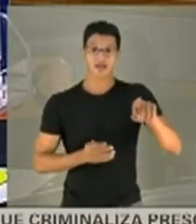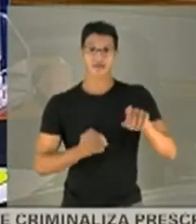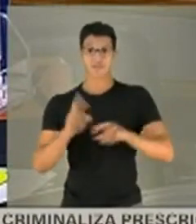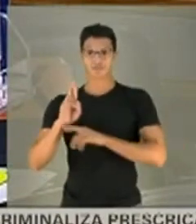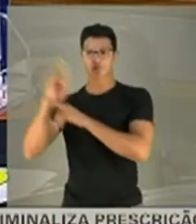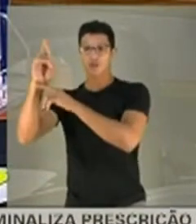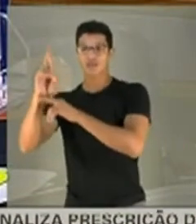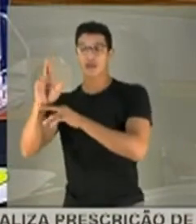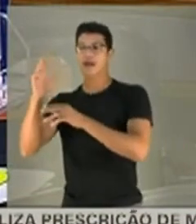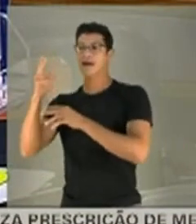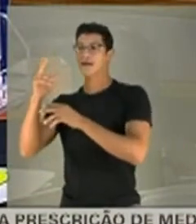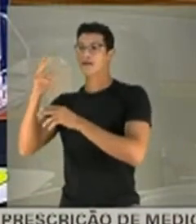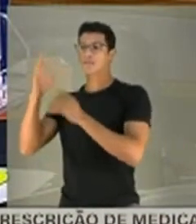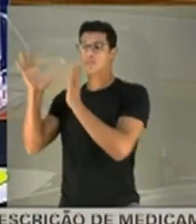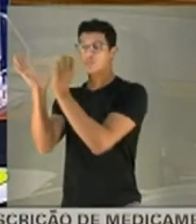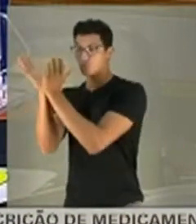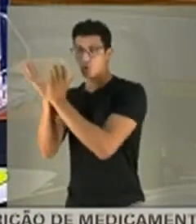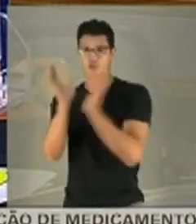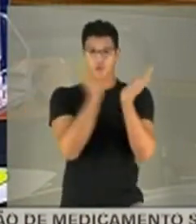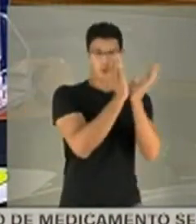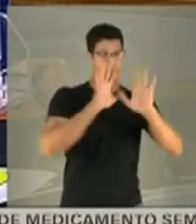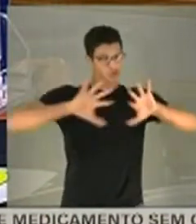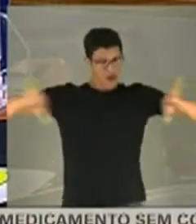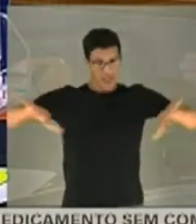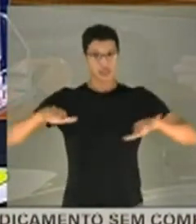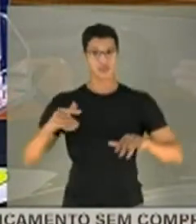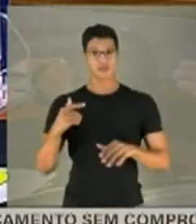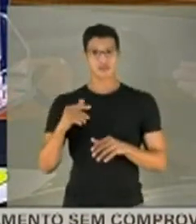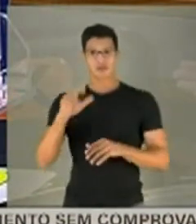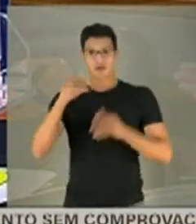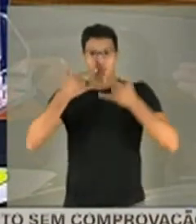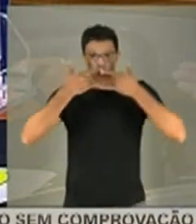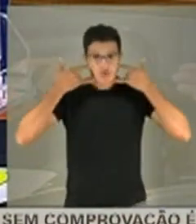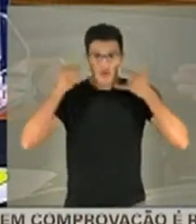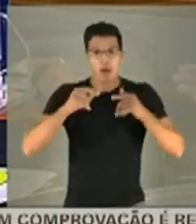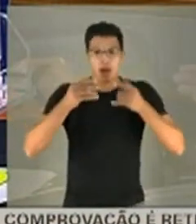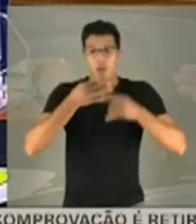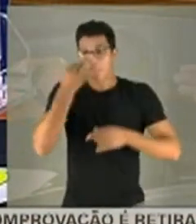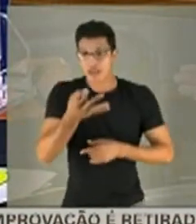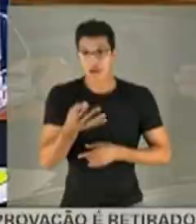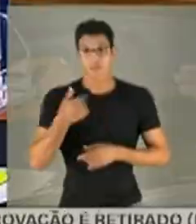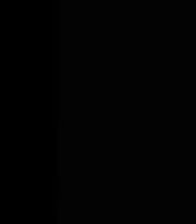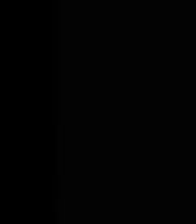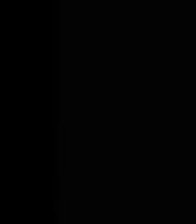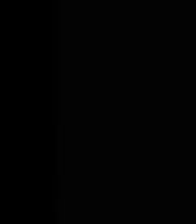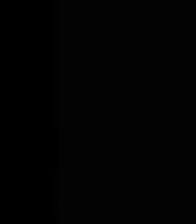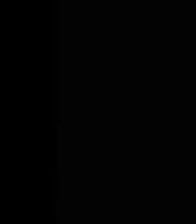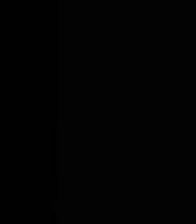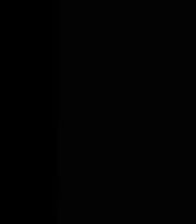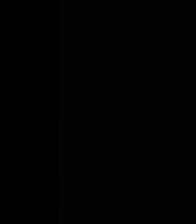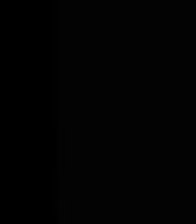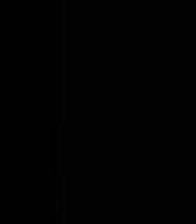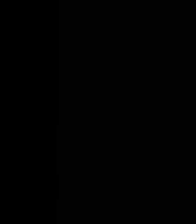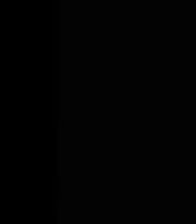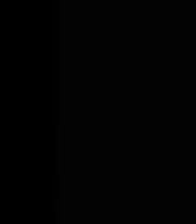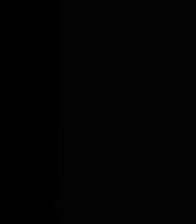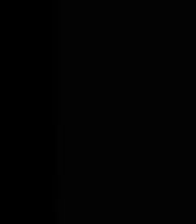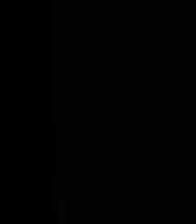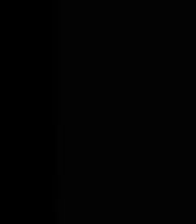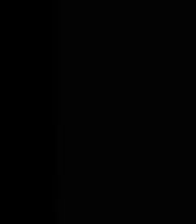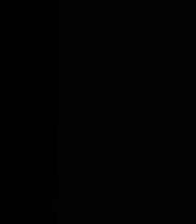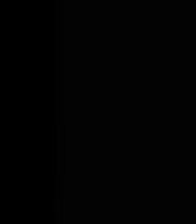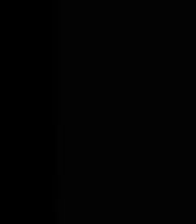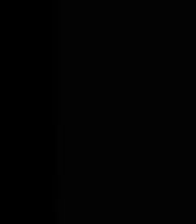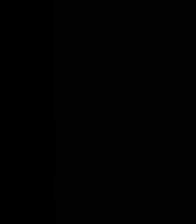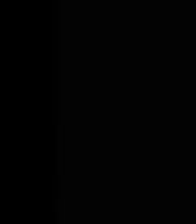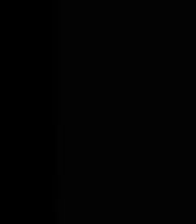Ceará, eu torcer para o Flamengo. Usar máscara ou não, me parece que não é opinião. Mas é a minha, eu já disse para o senhor. Corte rápido. Faca.